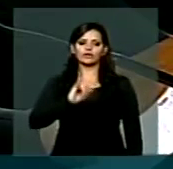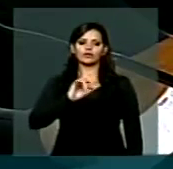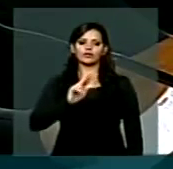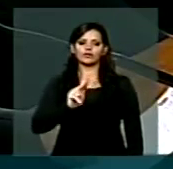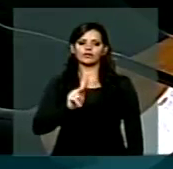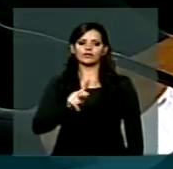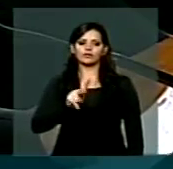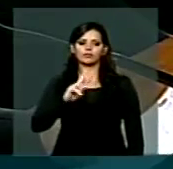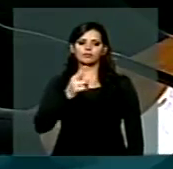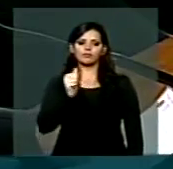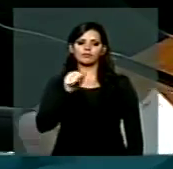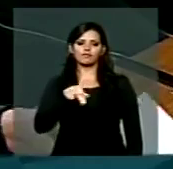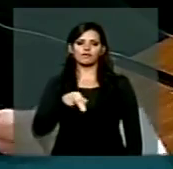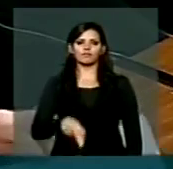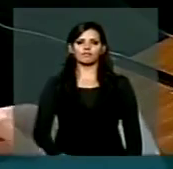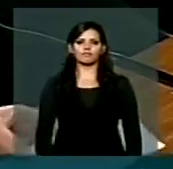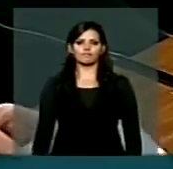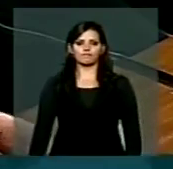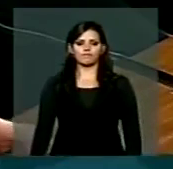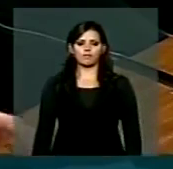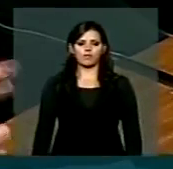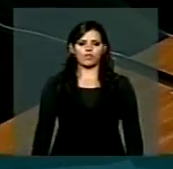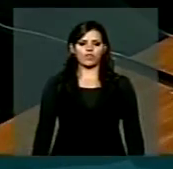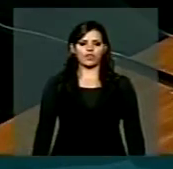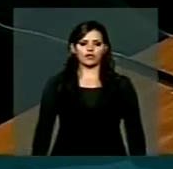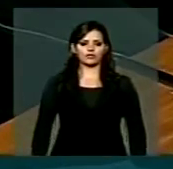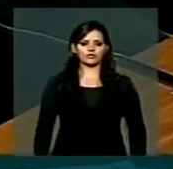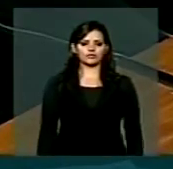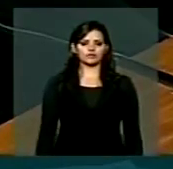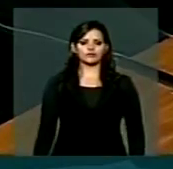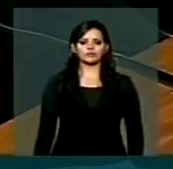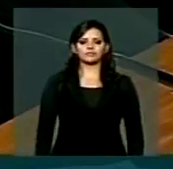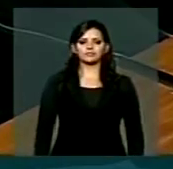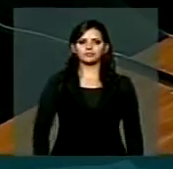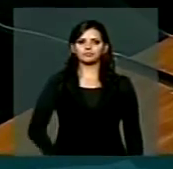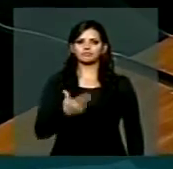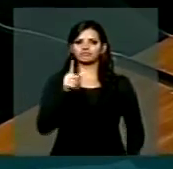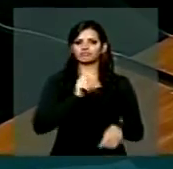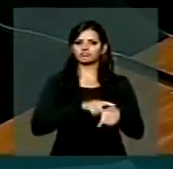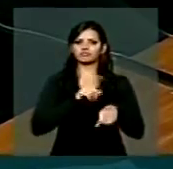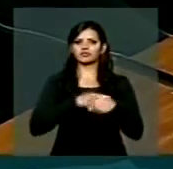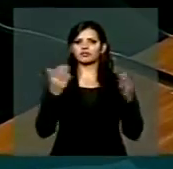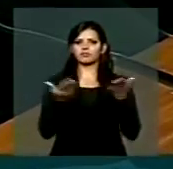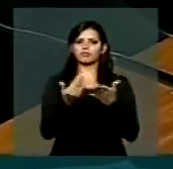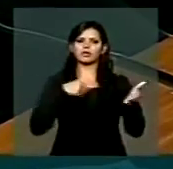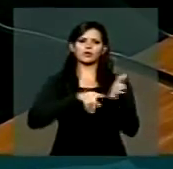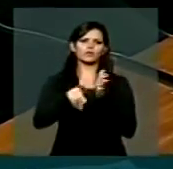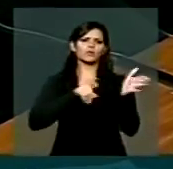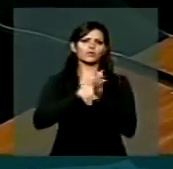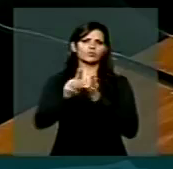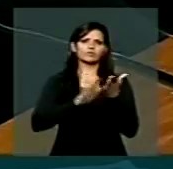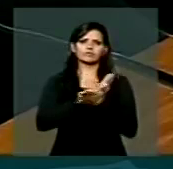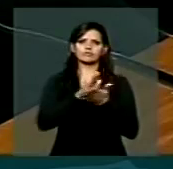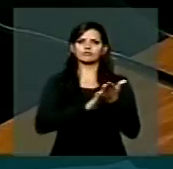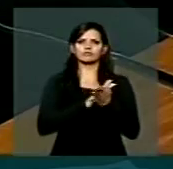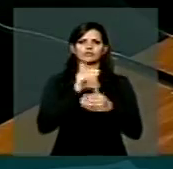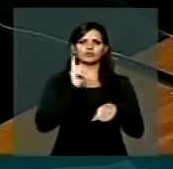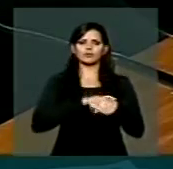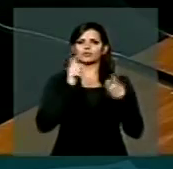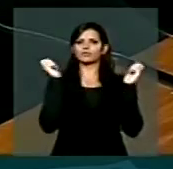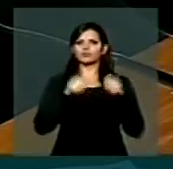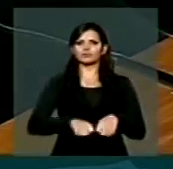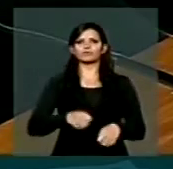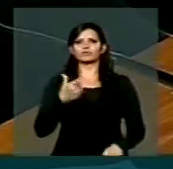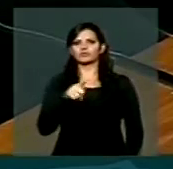e Artístico Nacional, o IFA. Bom, não tenho tempo aqui para fazer mais perguntas, apenas fazer uma observação,